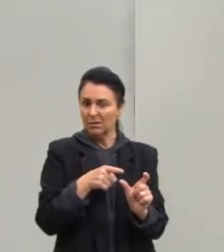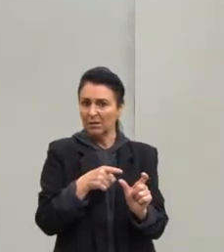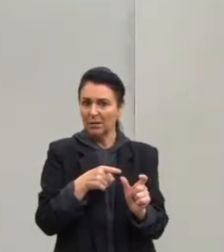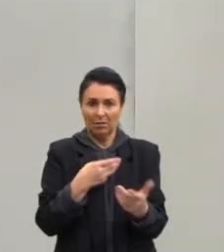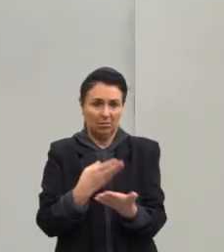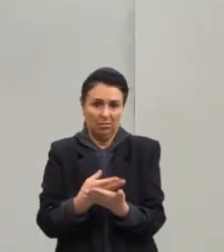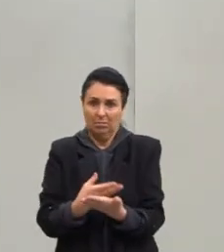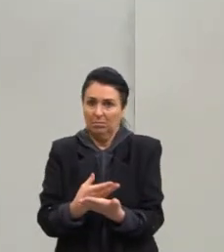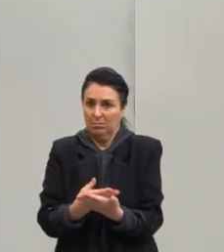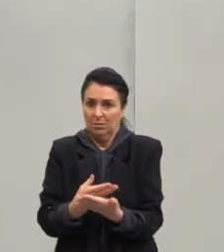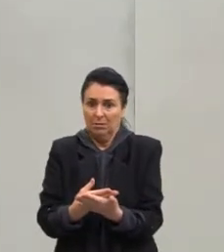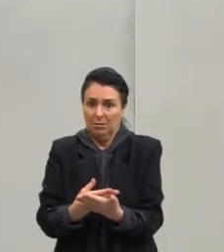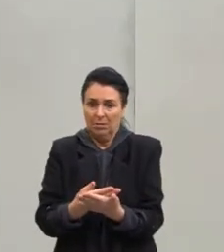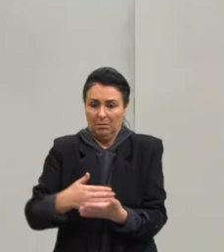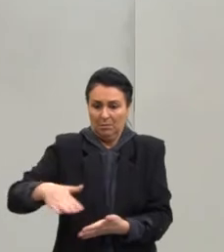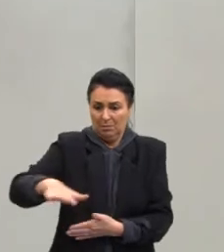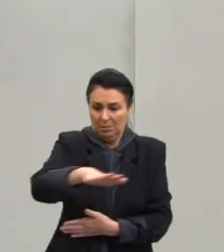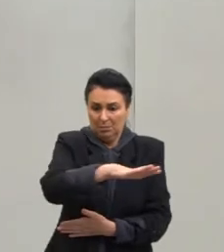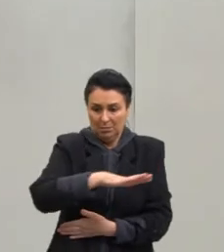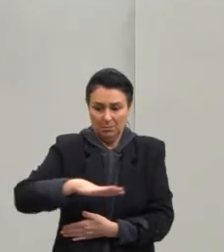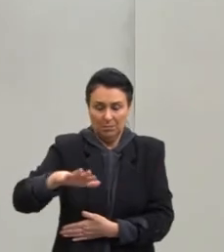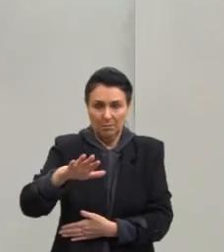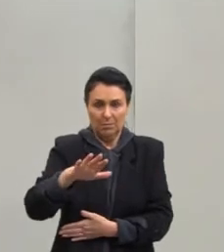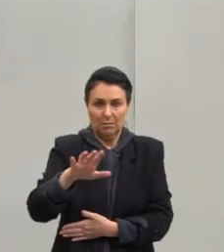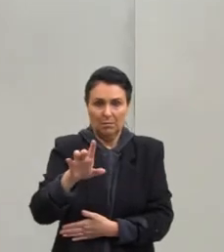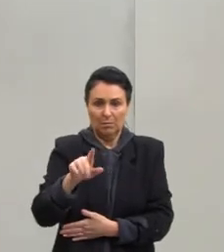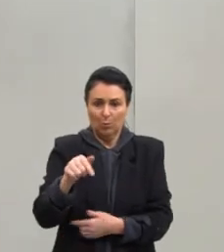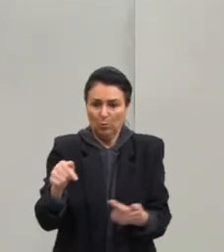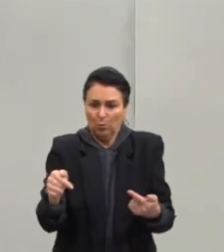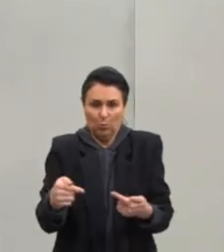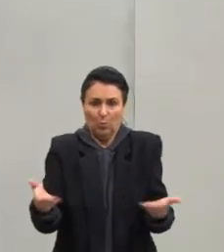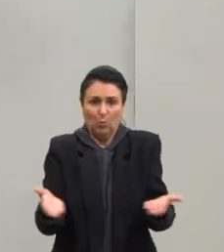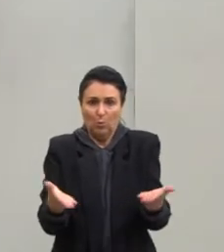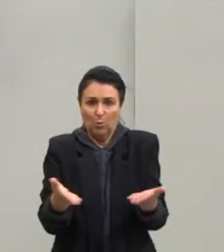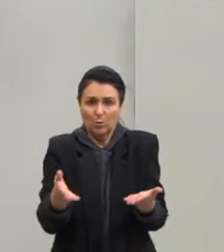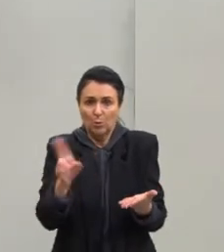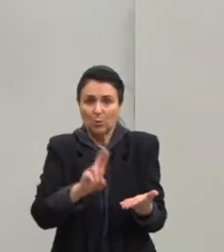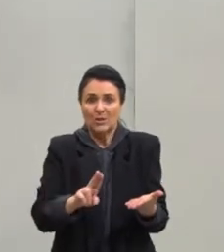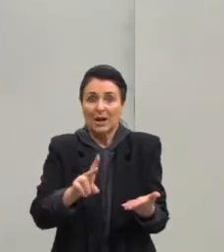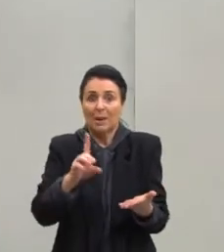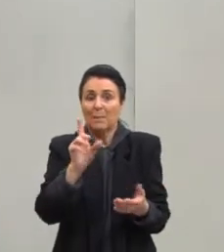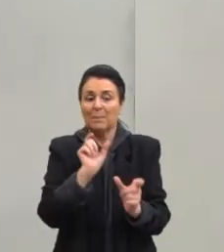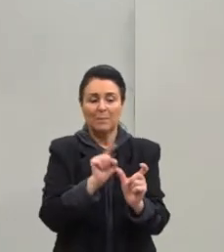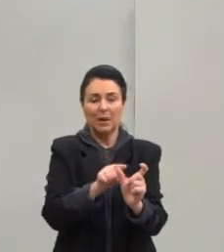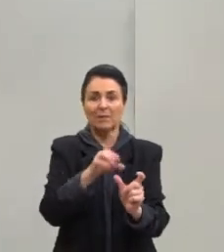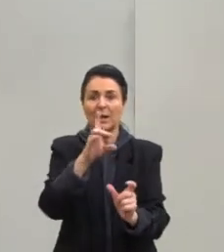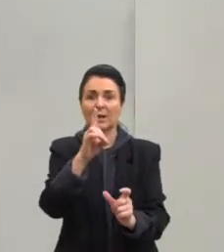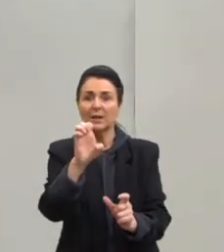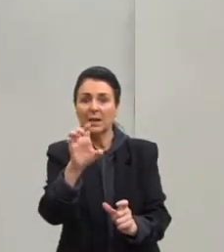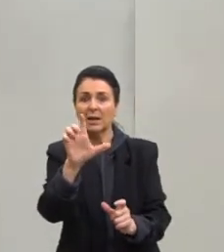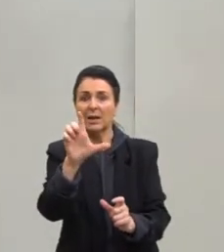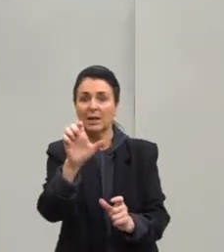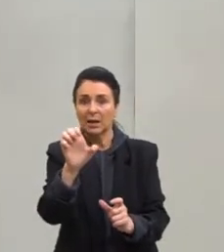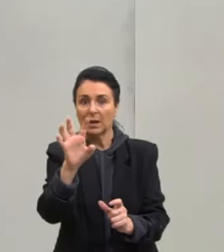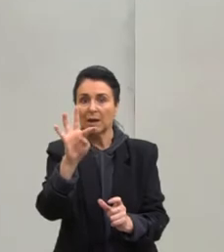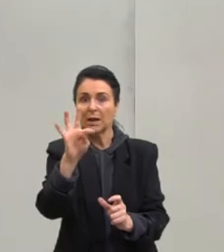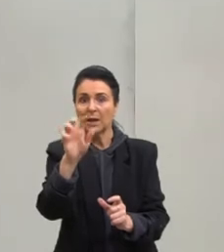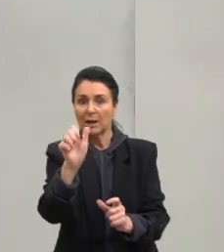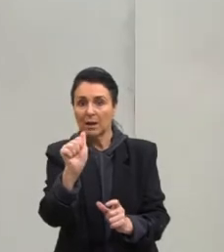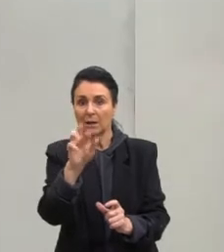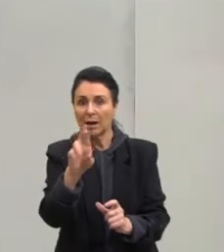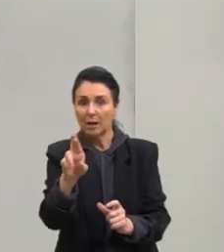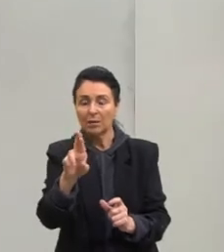sala de aula não é tanto comum. Hoje em dia, nós usamos vou deletar. vocês compreendem o que eu estou dizendo, por favor?